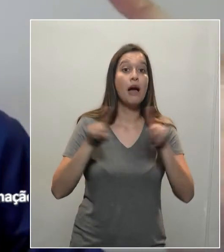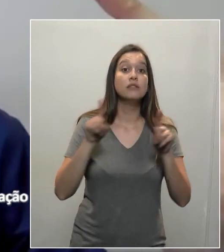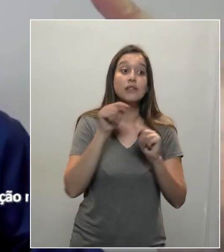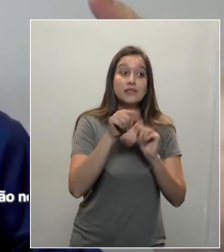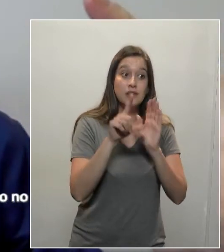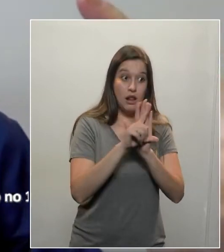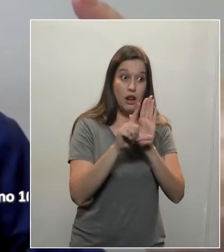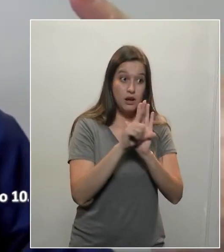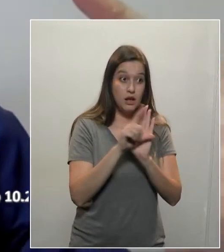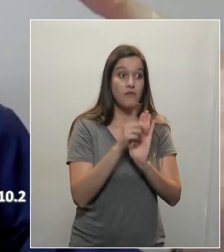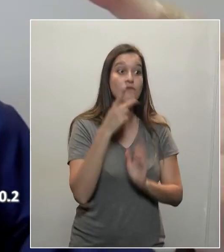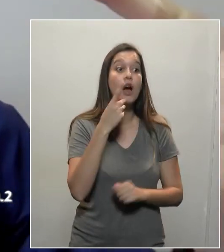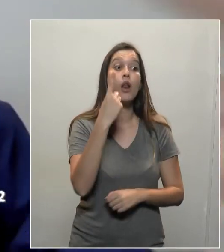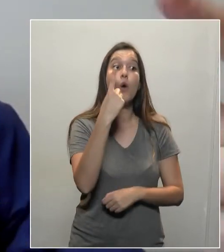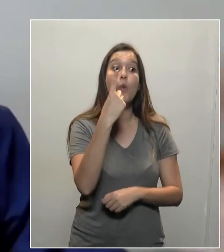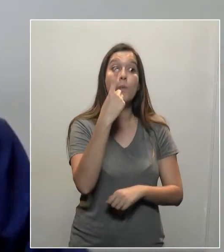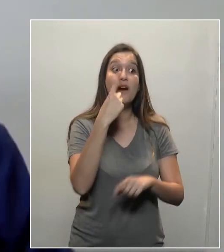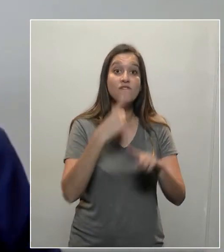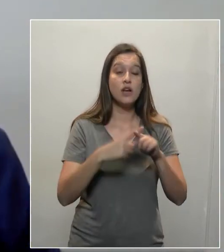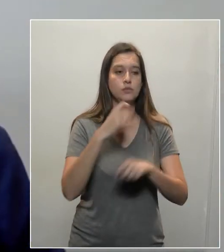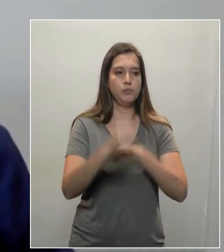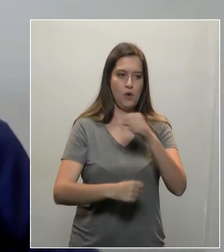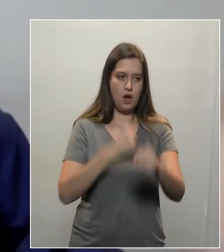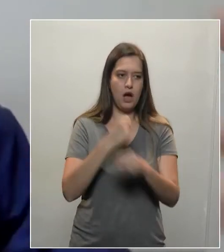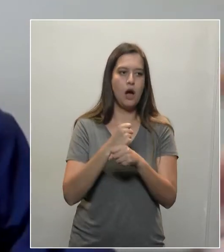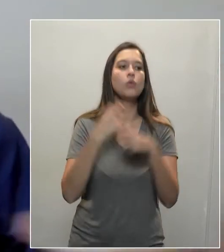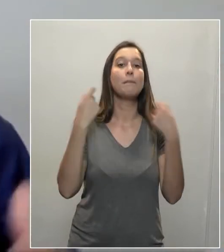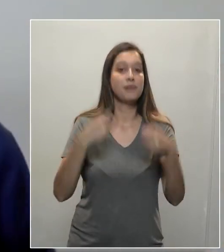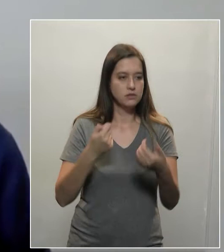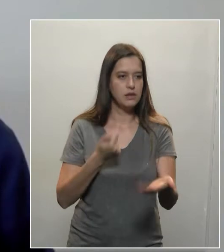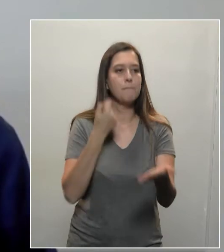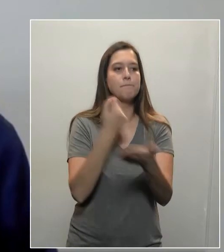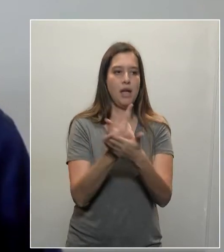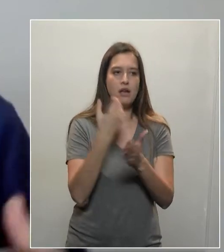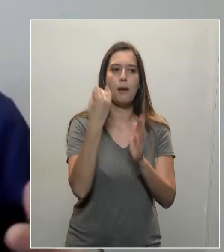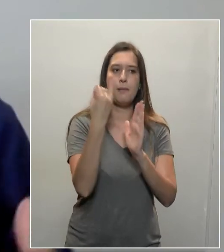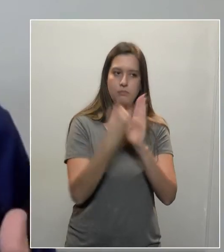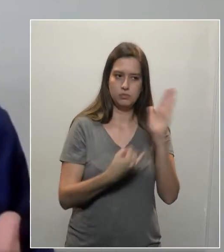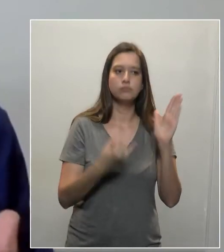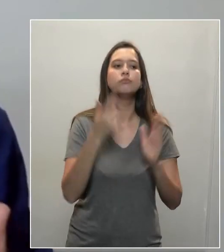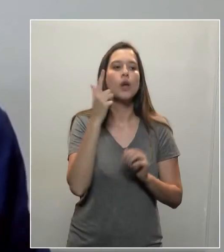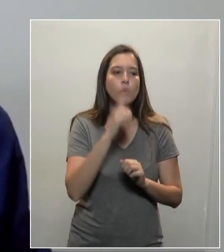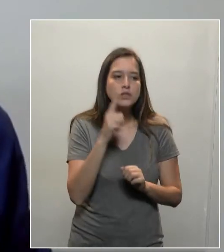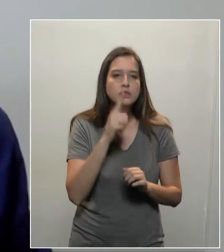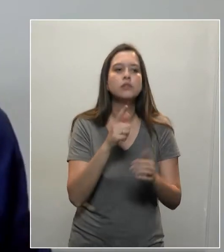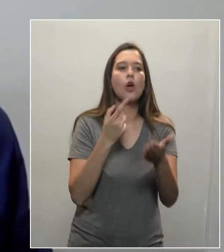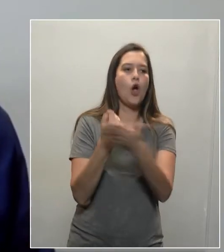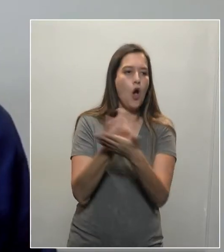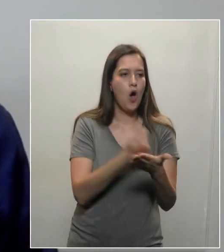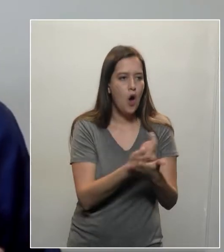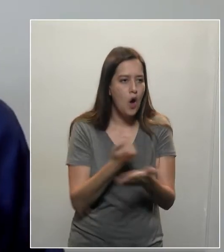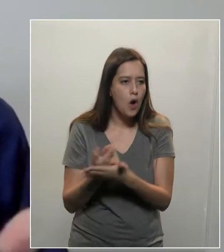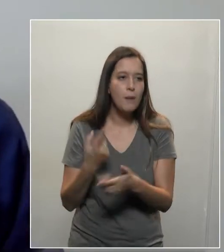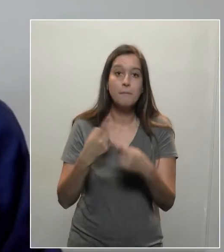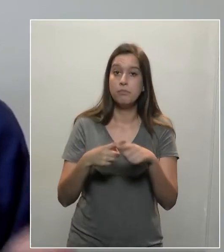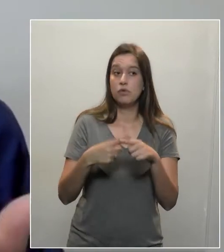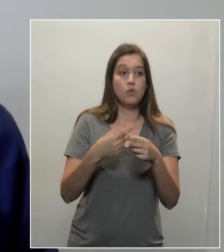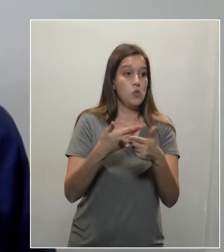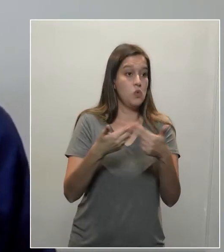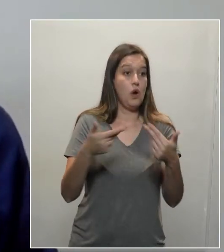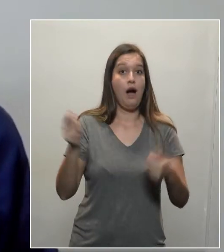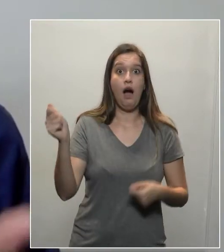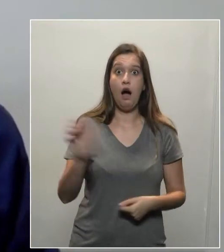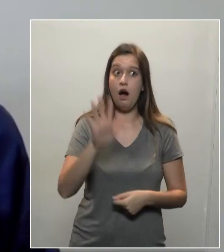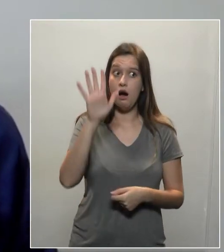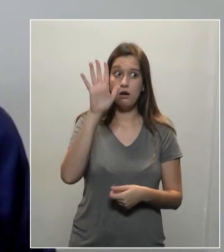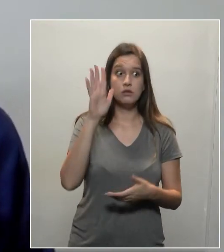uma vez por ano, repor a inflação para manter o poder de compra, porque as coisas aumentam de valor. Se o salário não